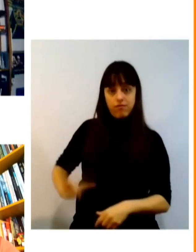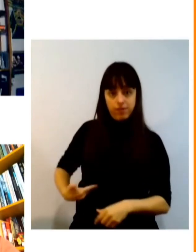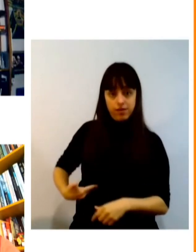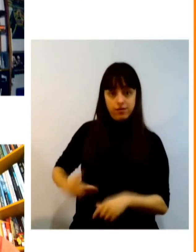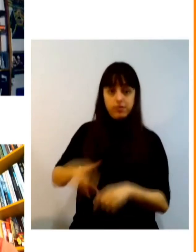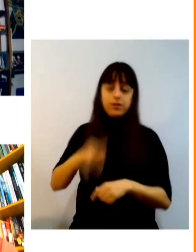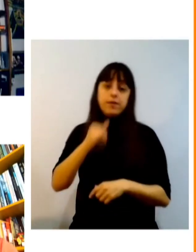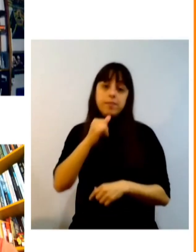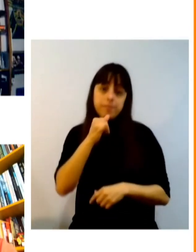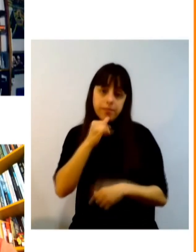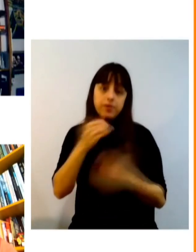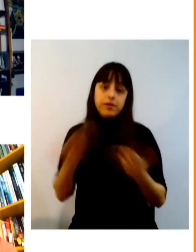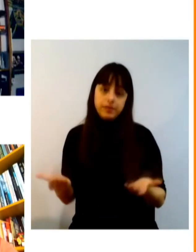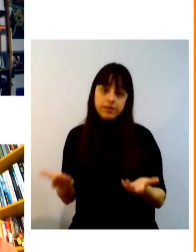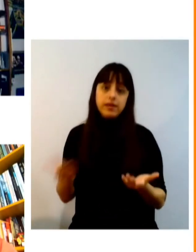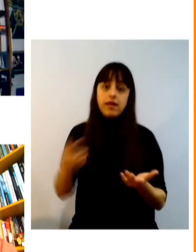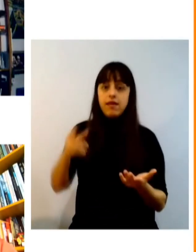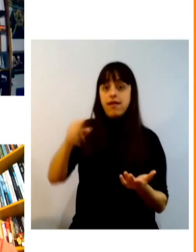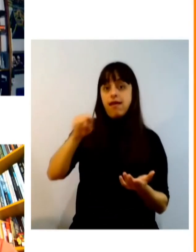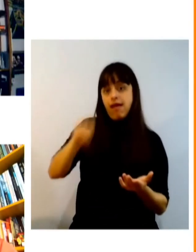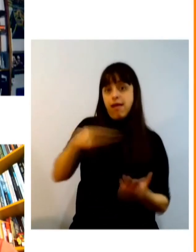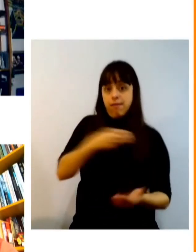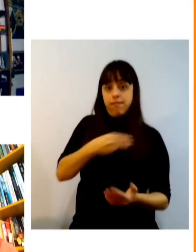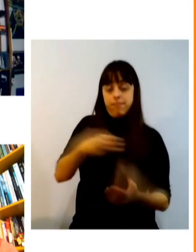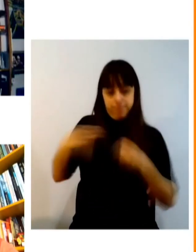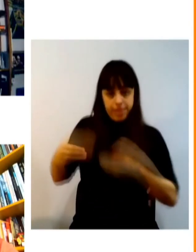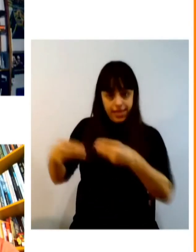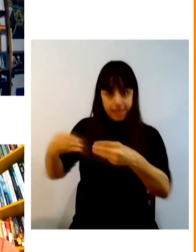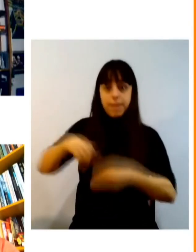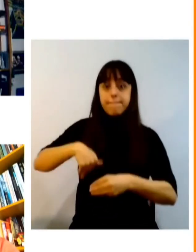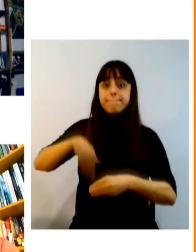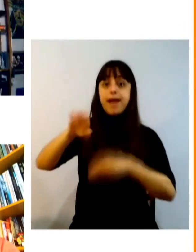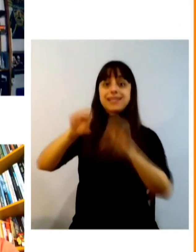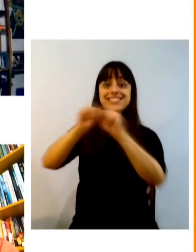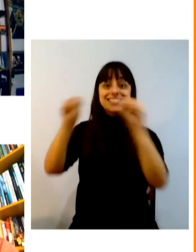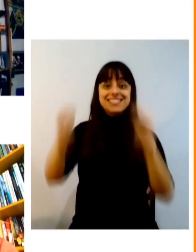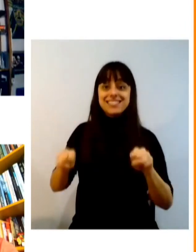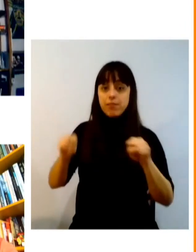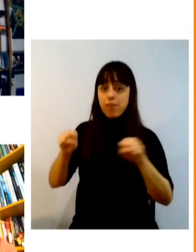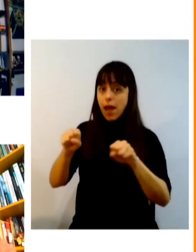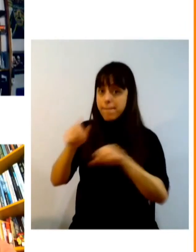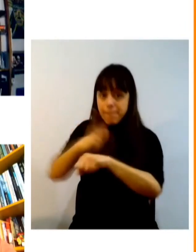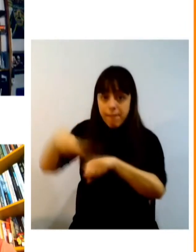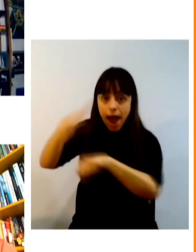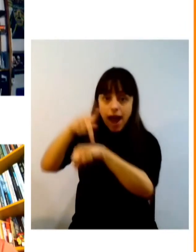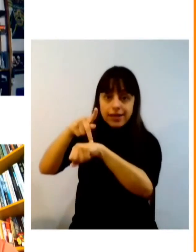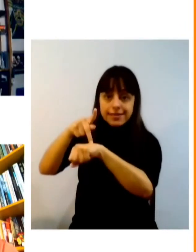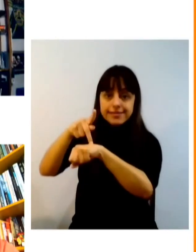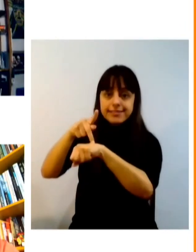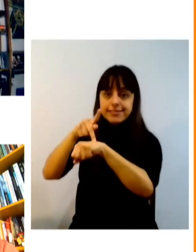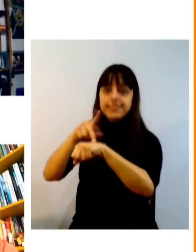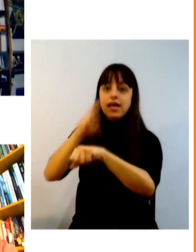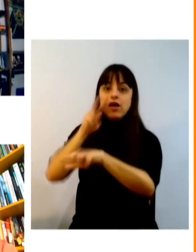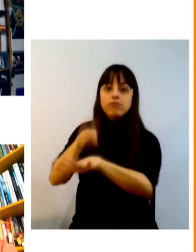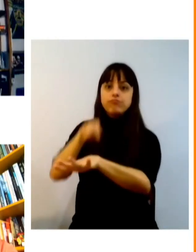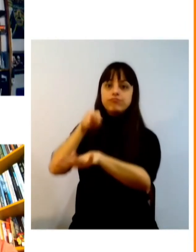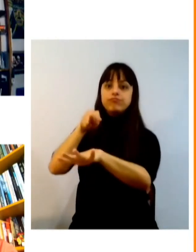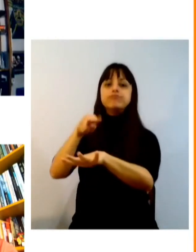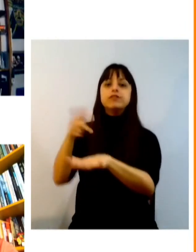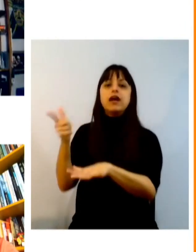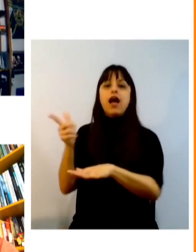transformações que eu faria como que eu fazia como ministra então em termos de escala eram ações mais